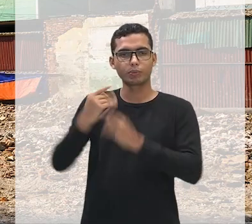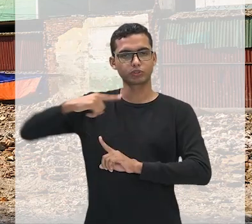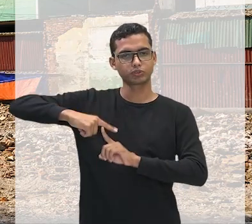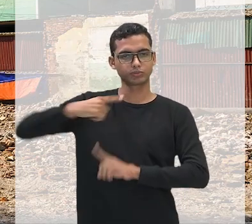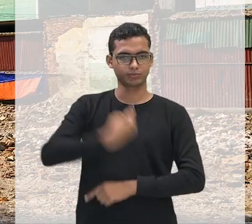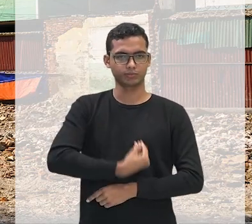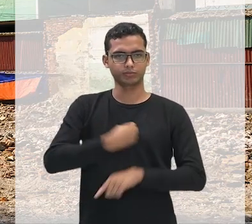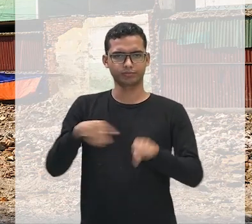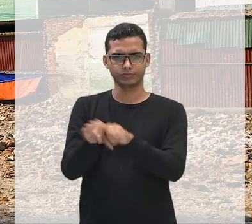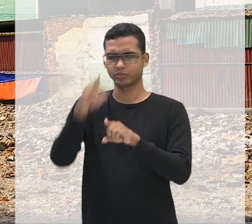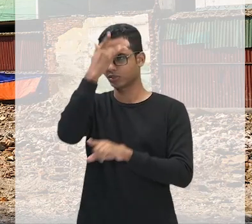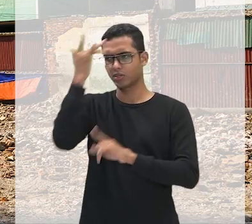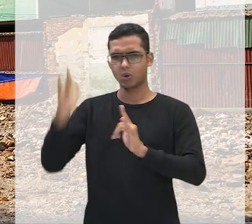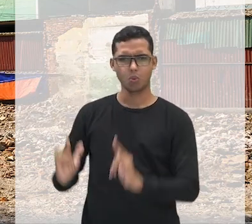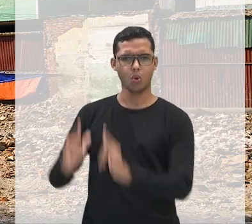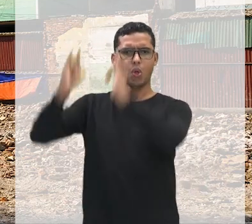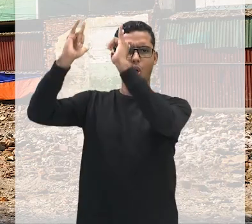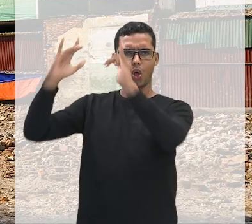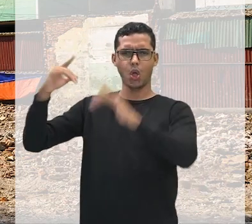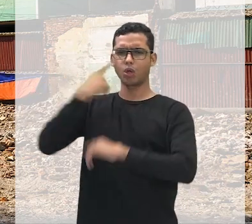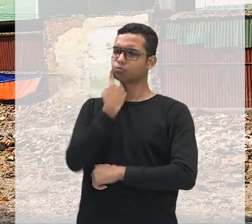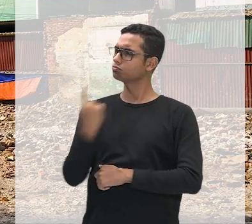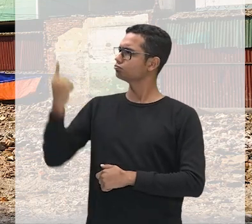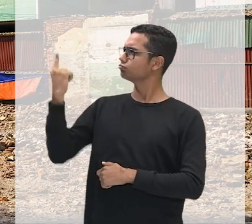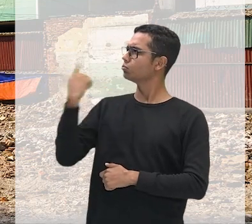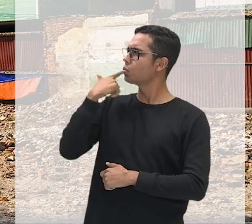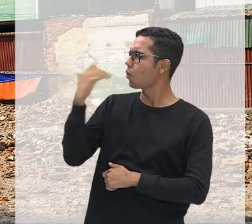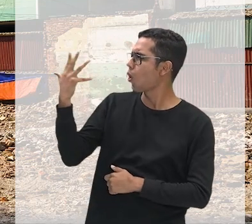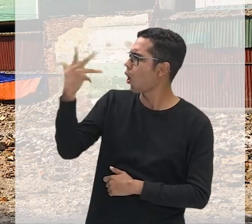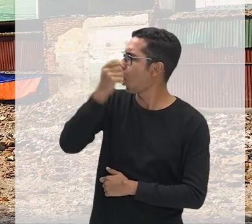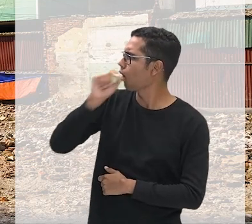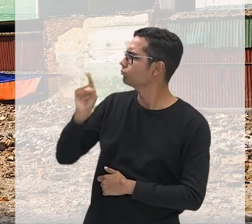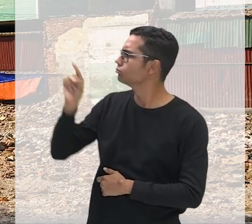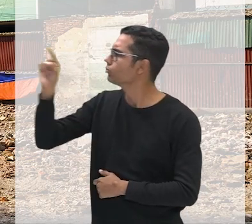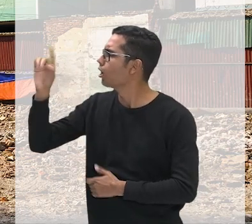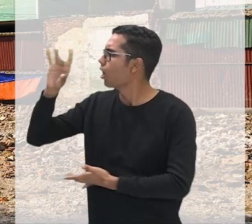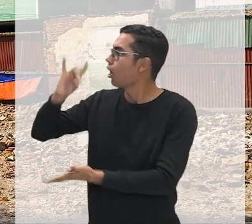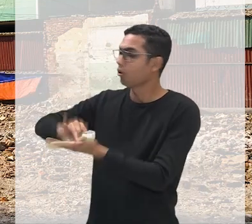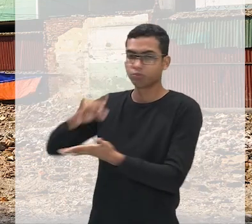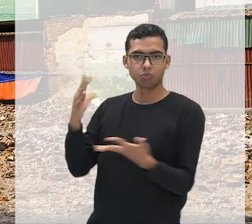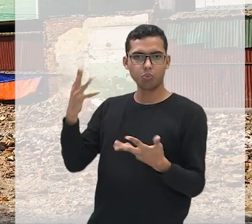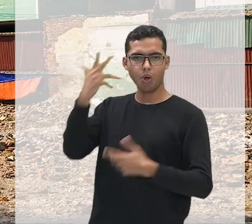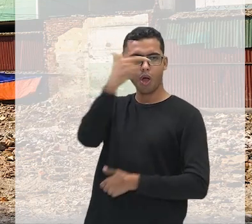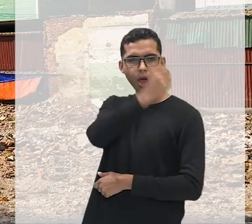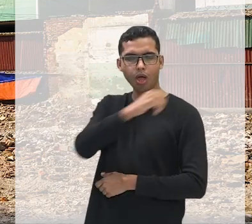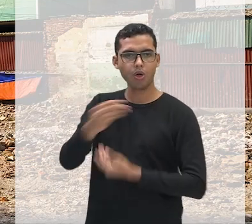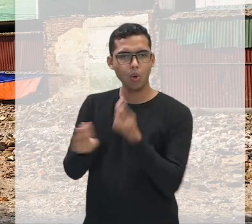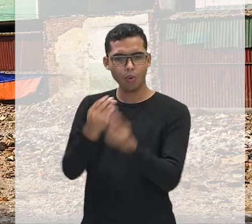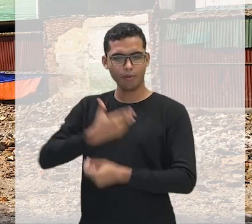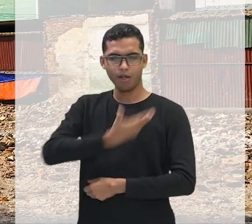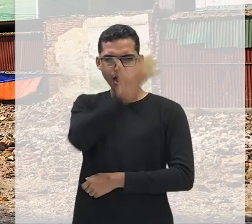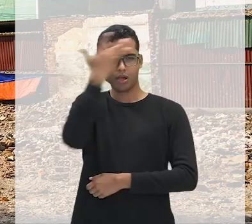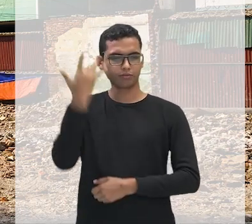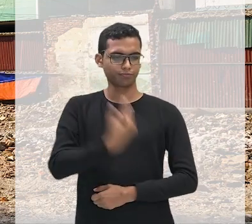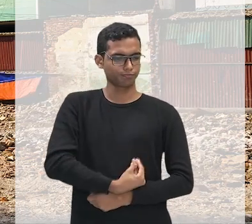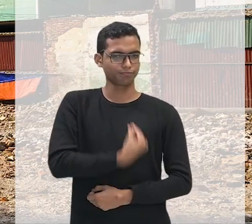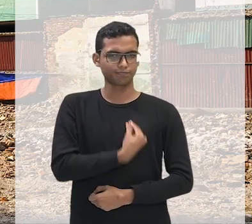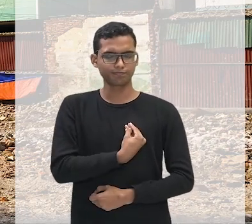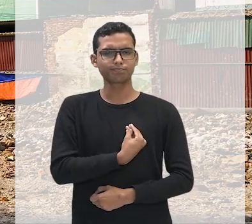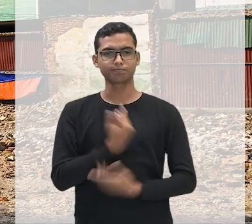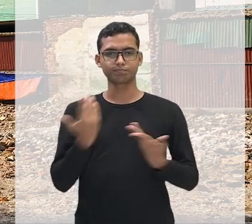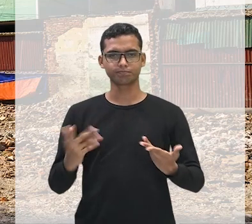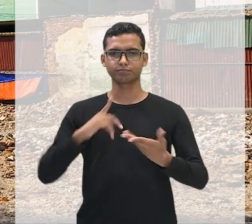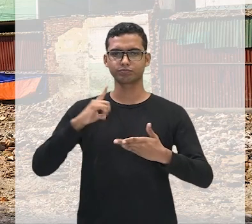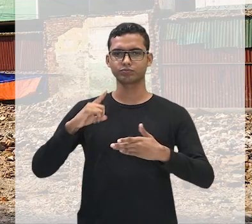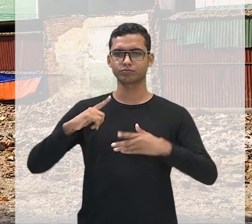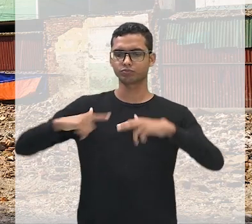cima, que mora nesse prédiozão bonito aí, e a gente também consegue deduzir mais ou menos como é que é a vida desse pessoal. Então, quando a anda dentro de uma cidade, gente,